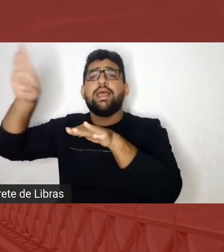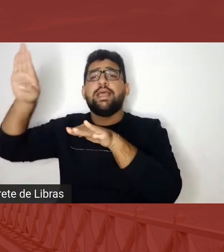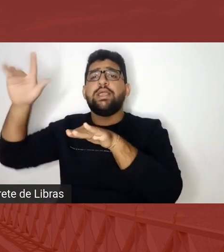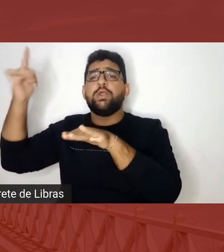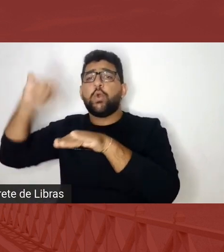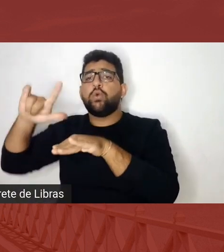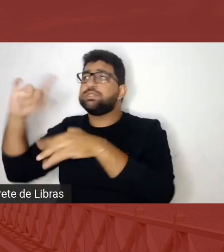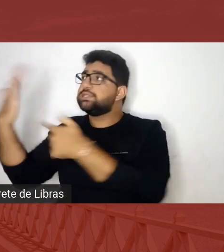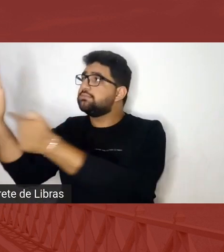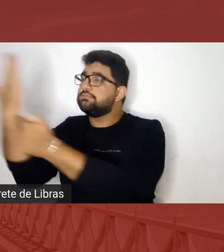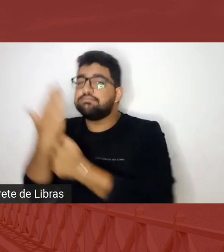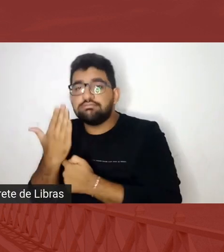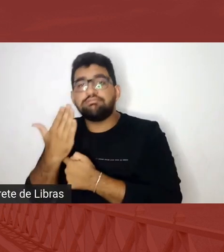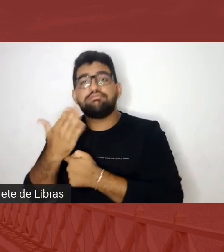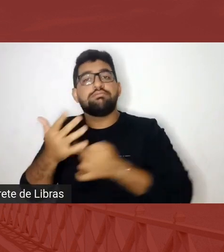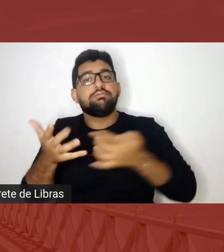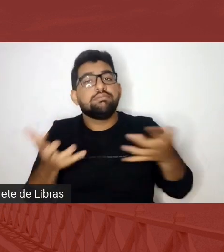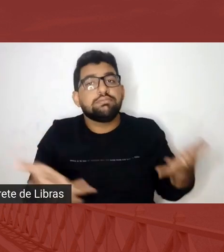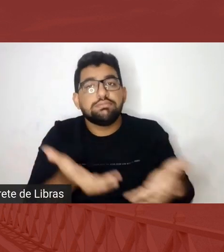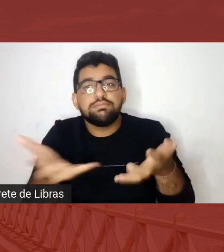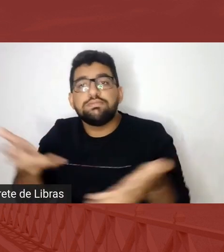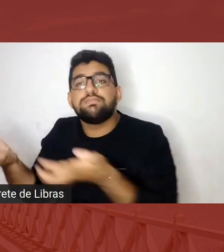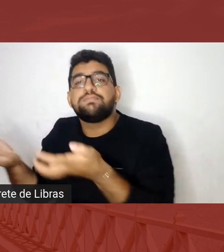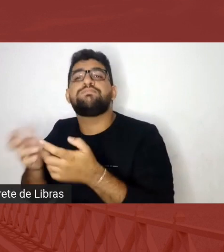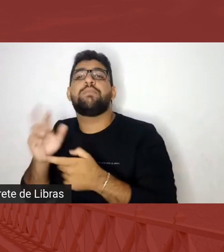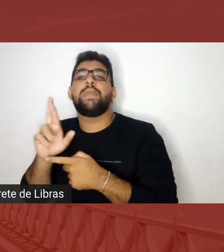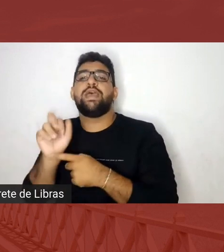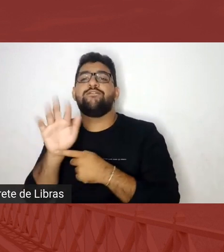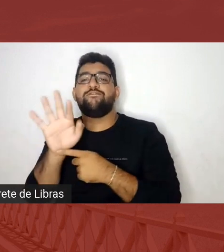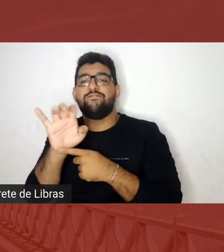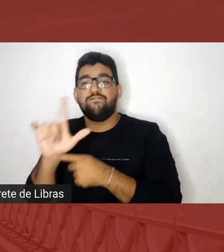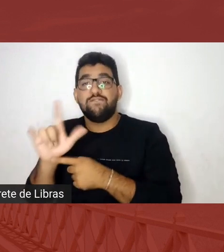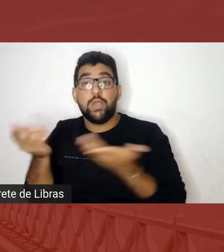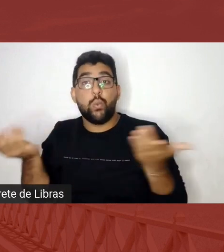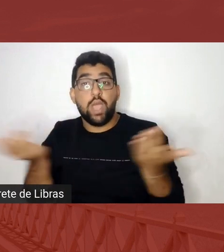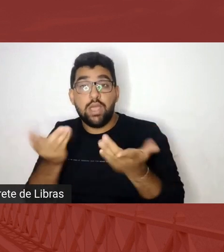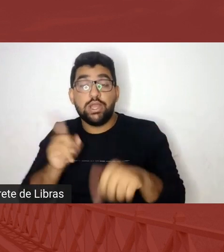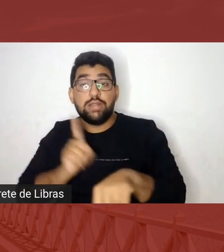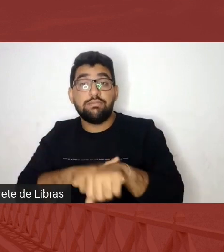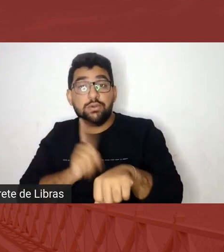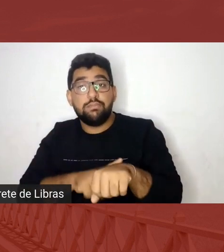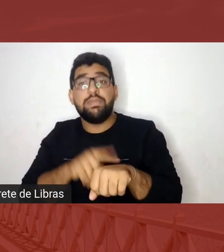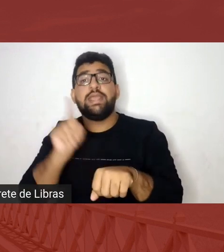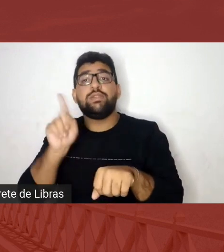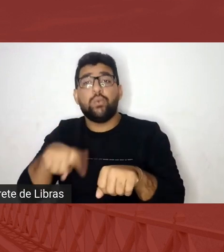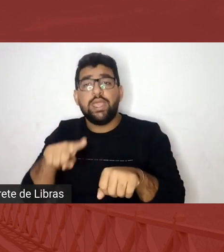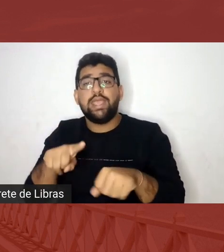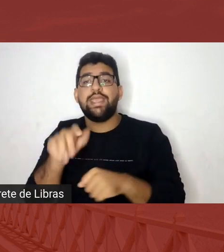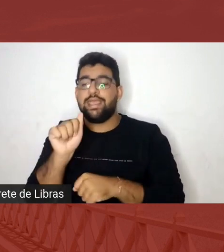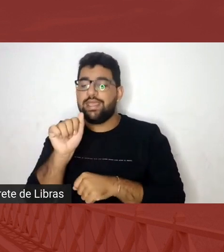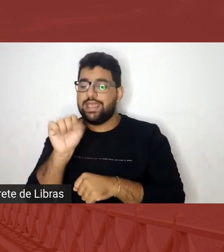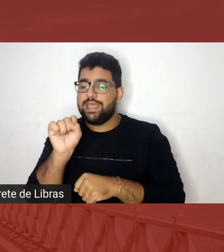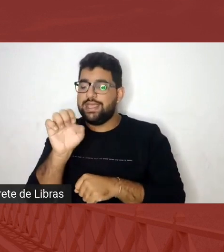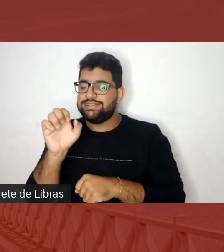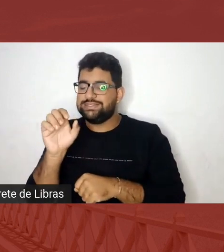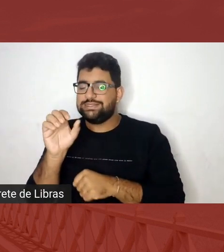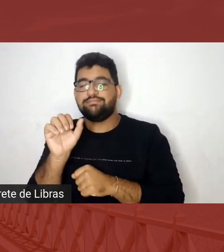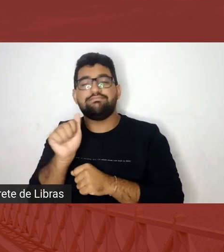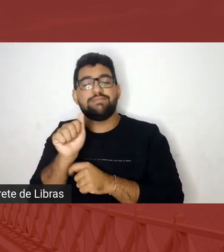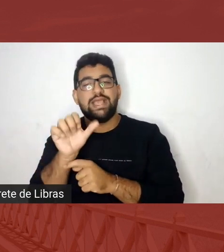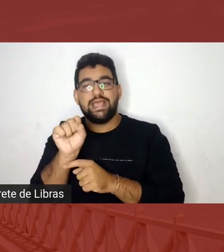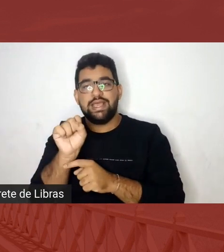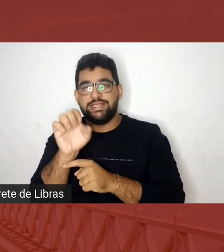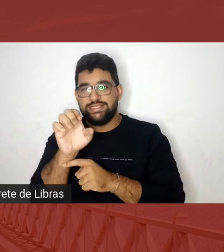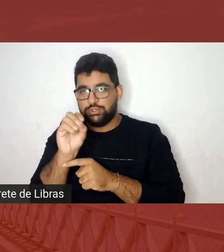potencializar o Rafael nesse momento que está como assessor para a igualdade racial, para que ele possa